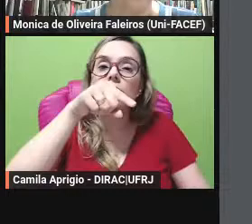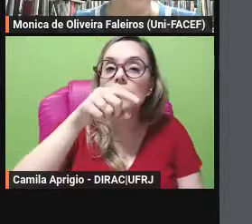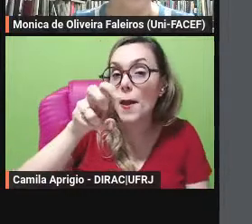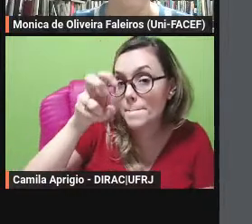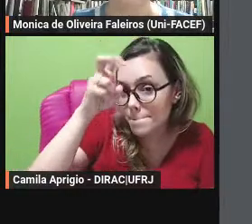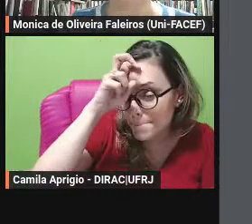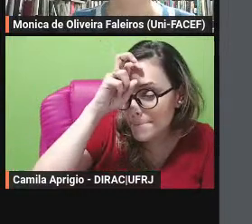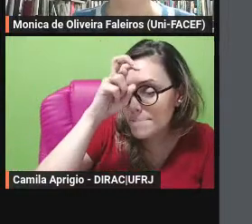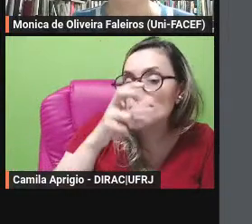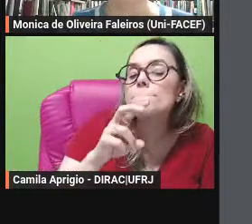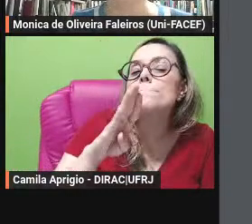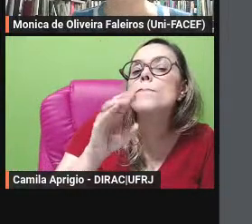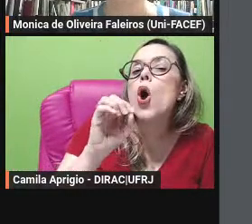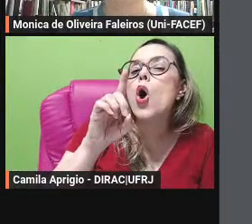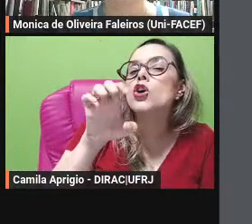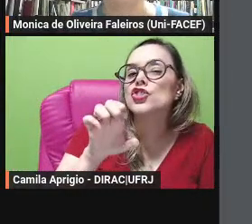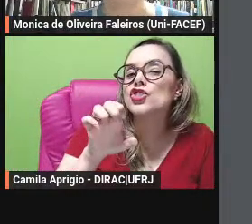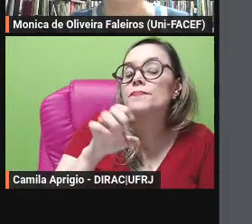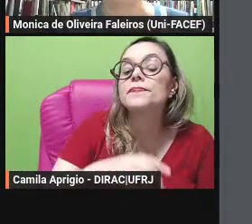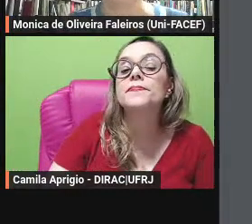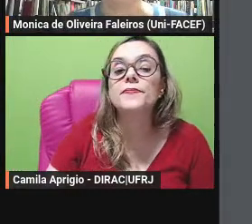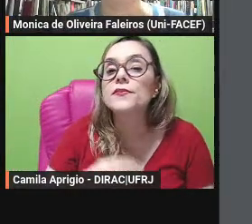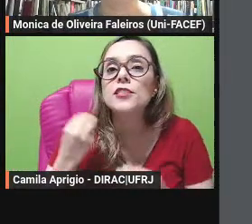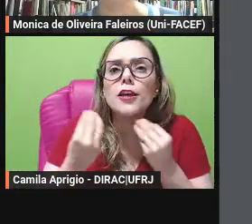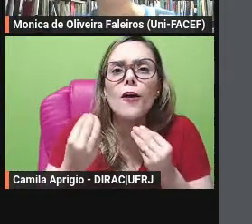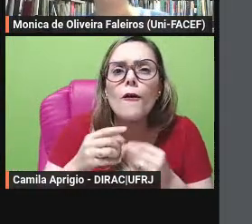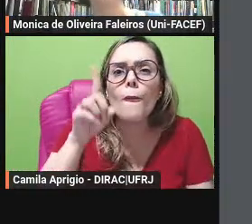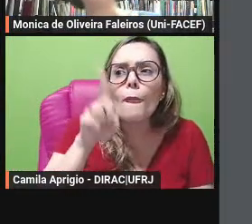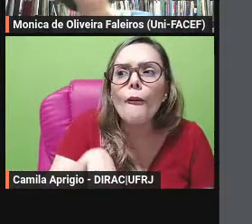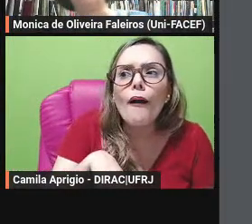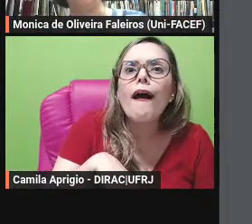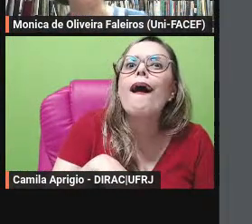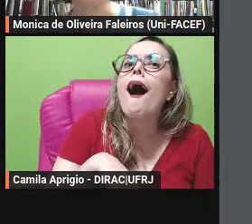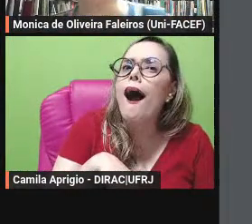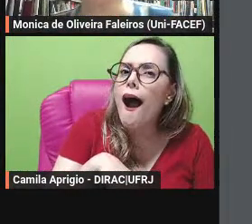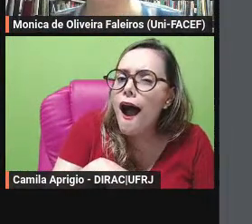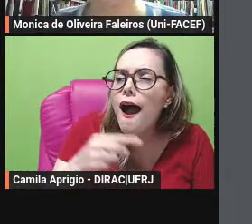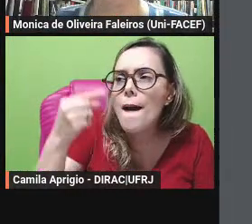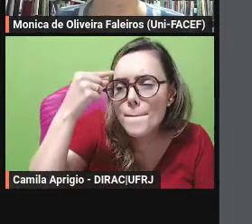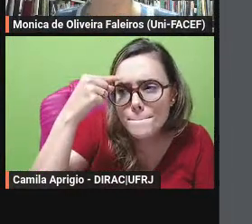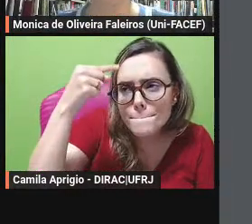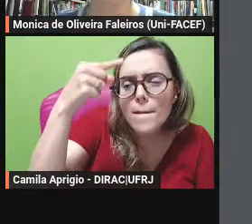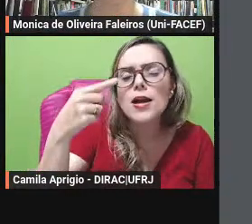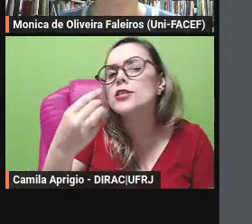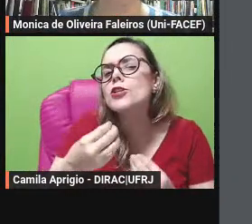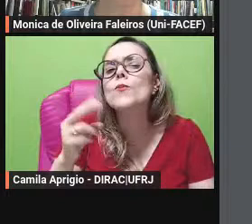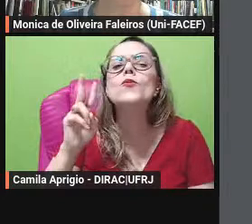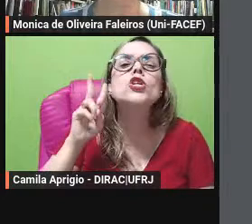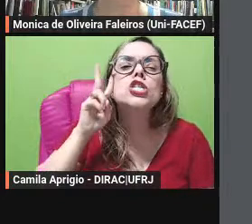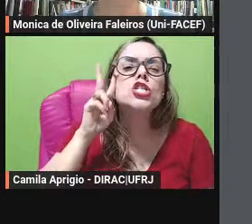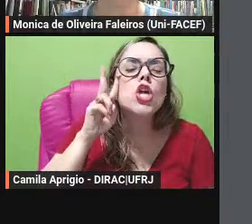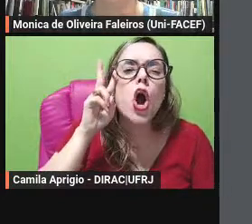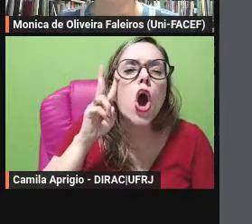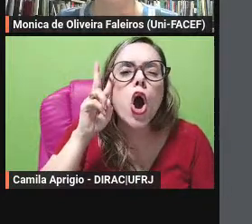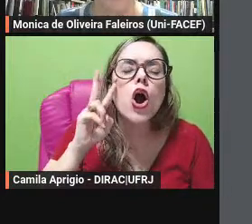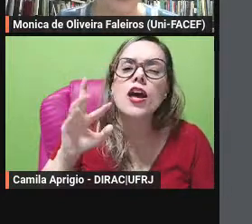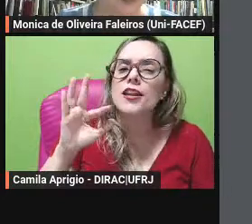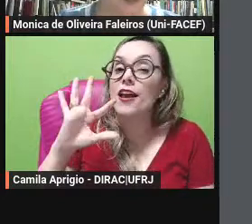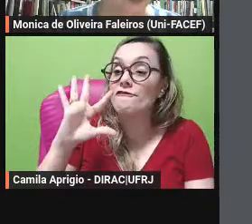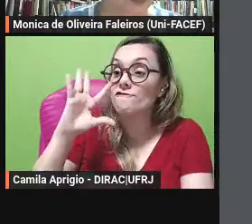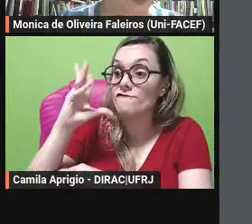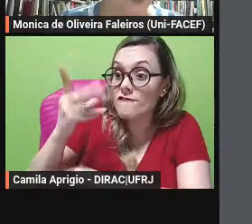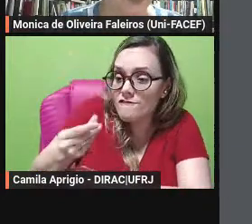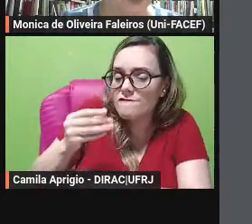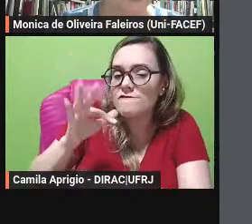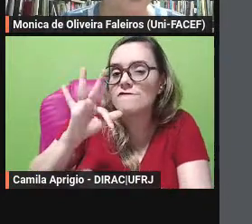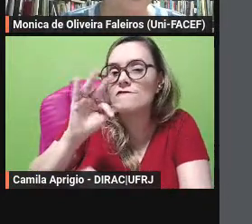o título de phobos de exábola então a primeira ocorrência dessa fabulosa está no livro de 64 e ela é retomada